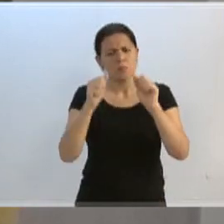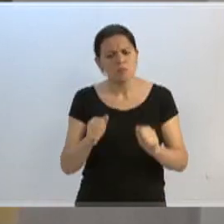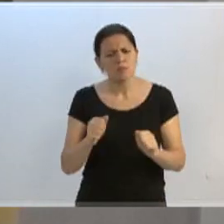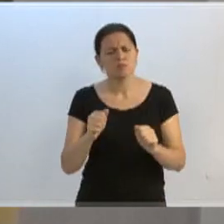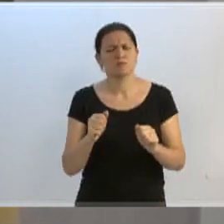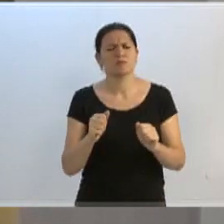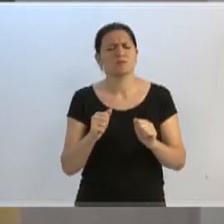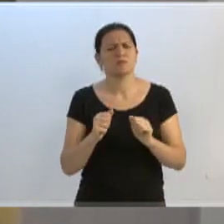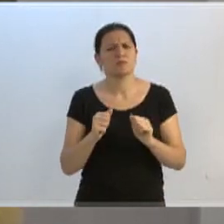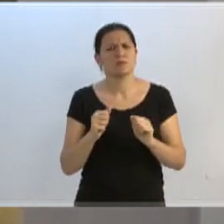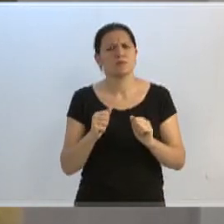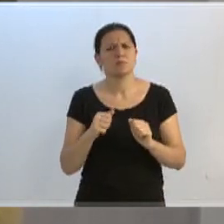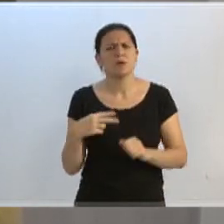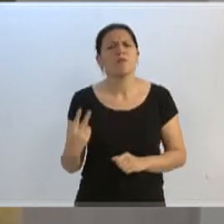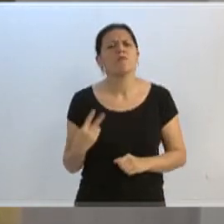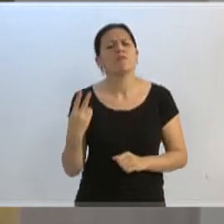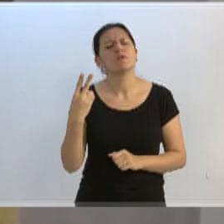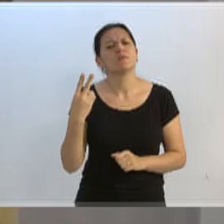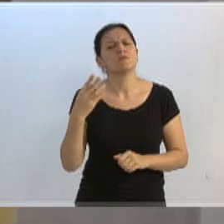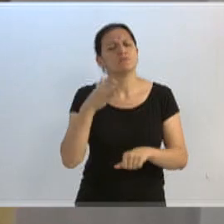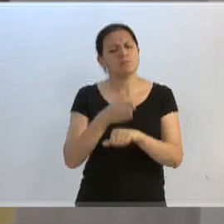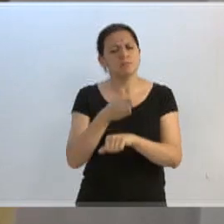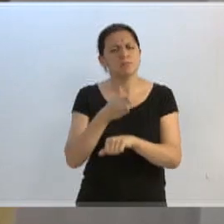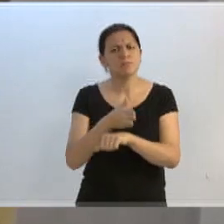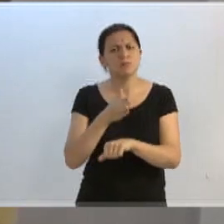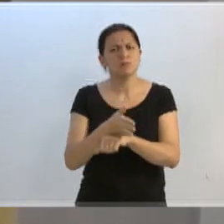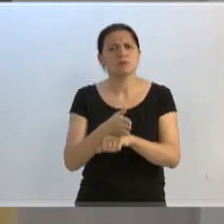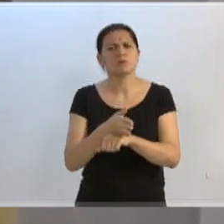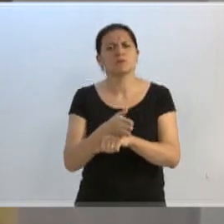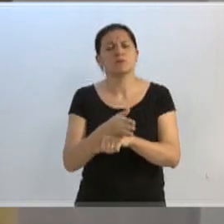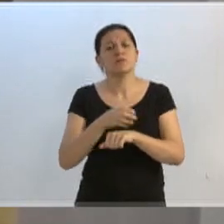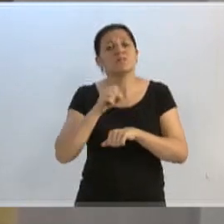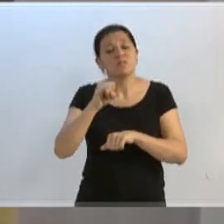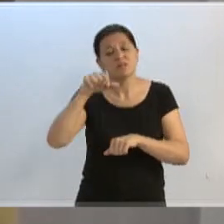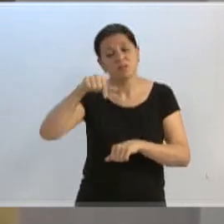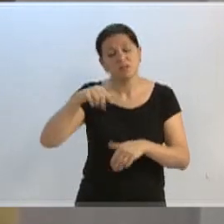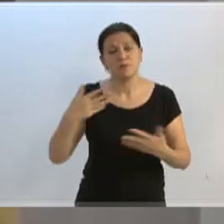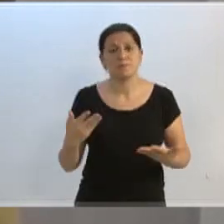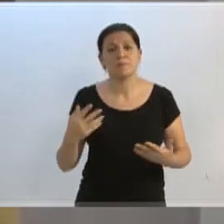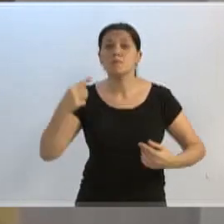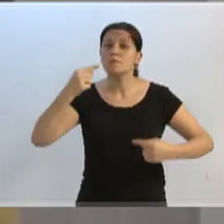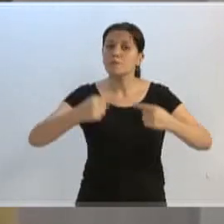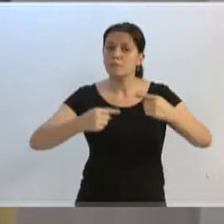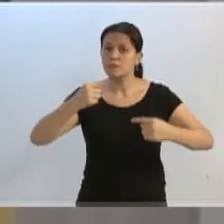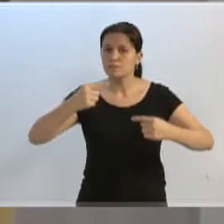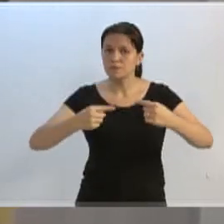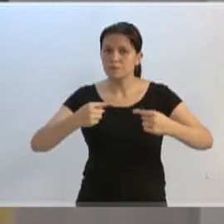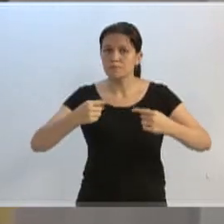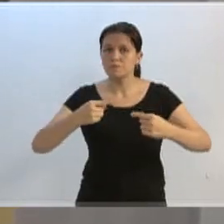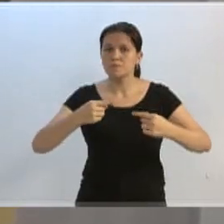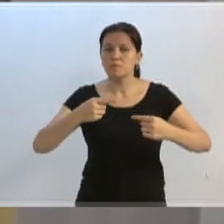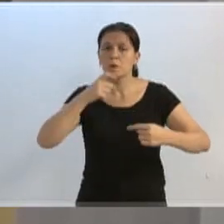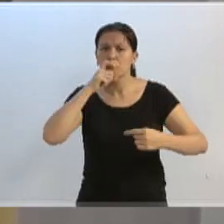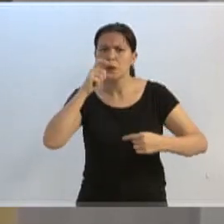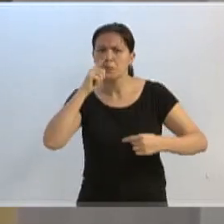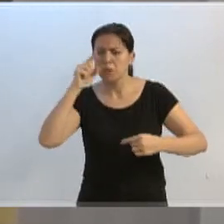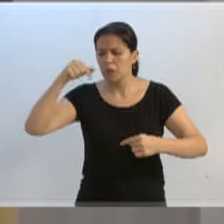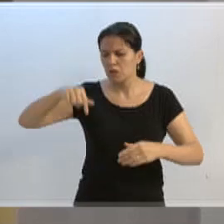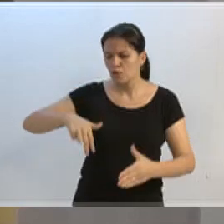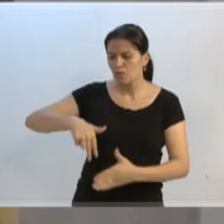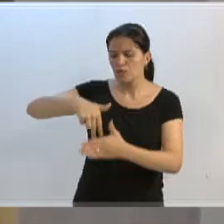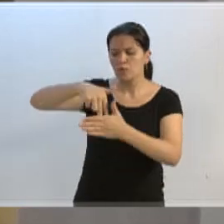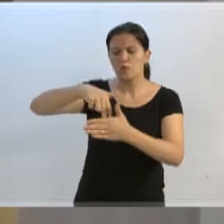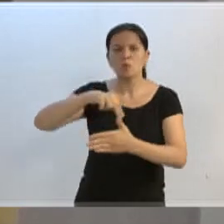um pouco mais valoroso a participação da educação se estivesse aqui. Foi discutido, os pais vieram aqui, nesta tribuna,